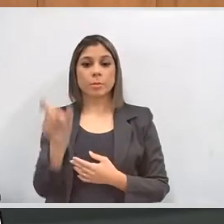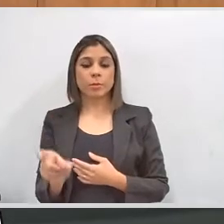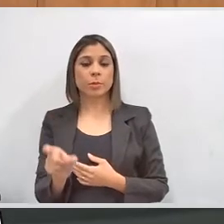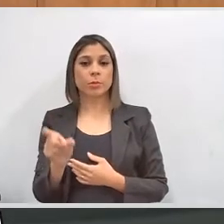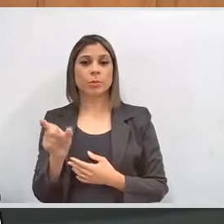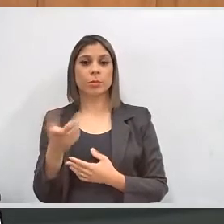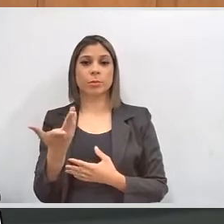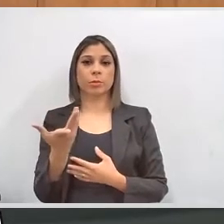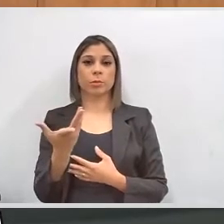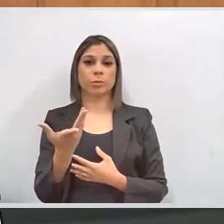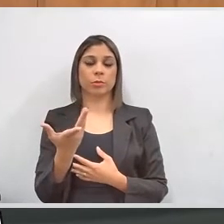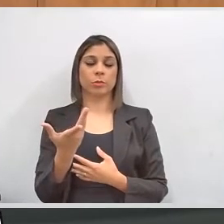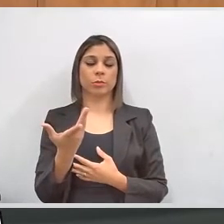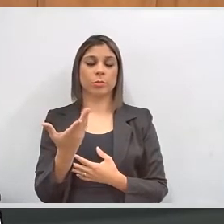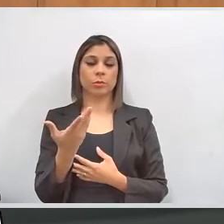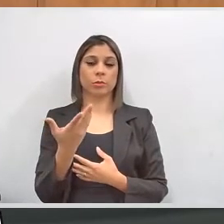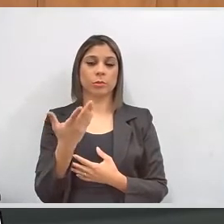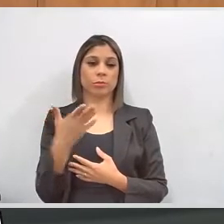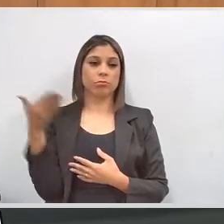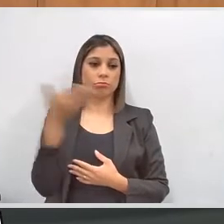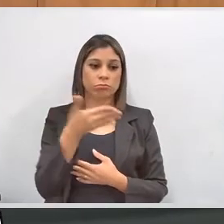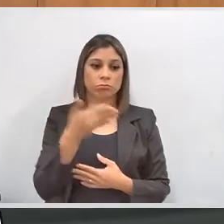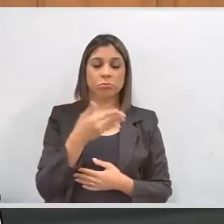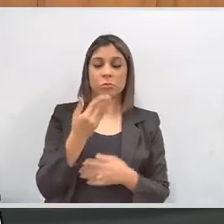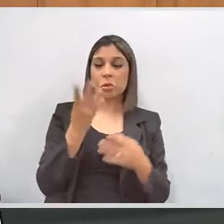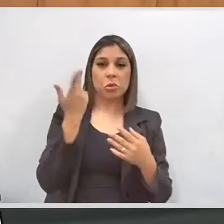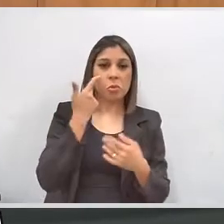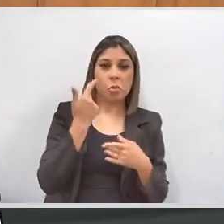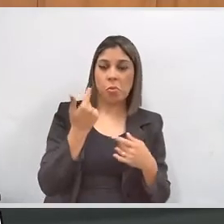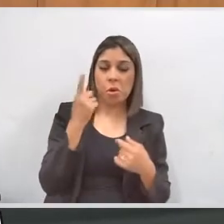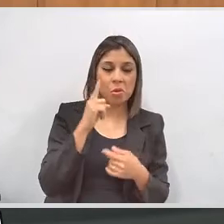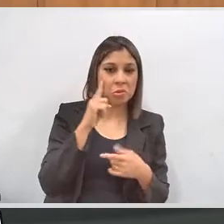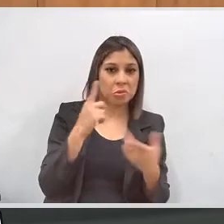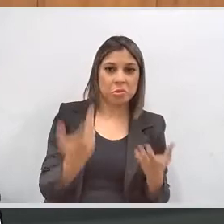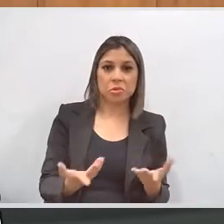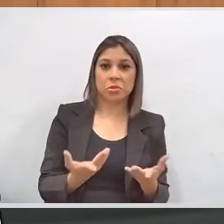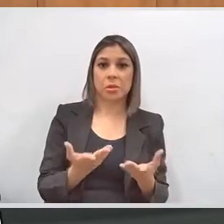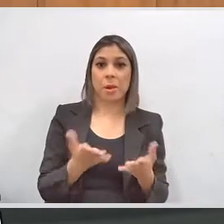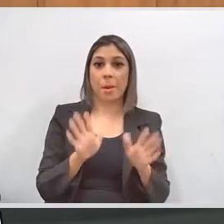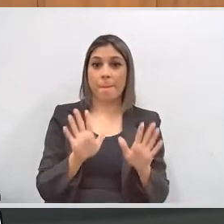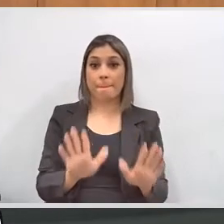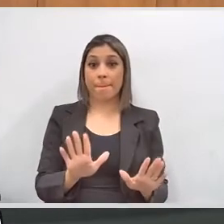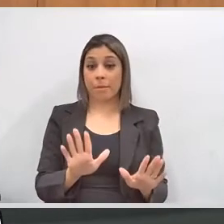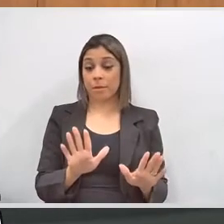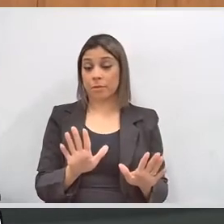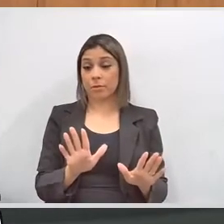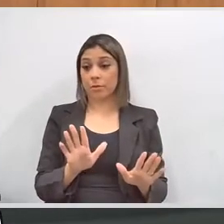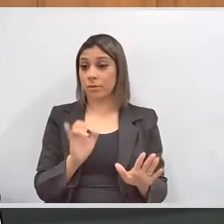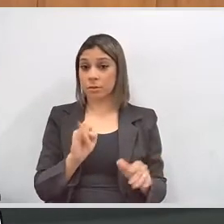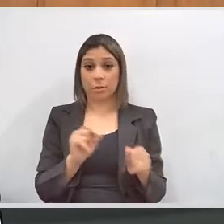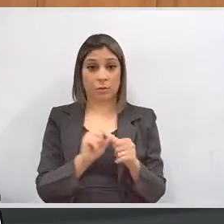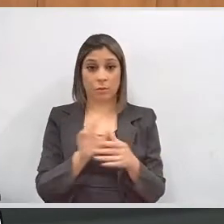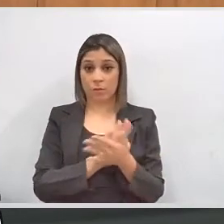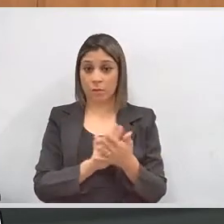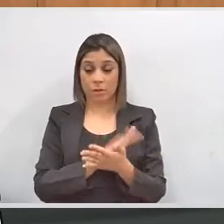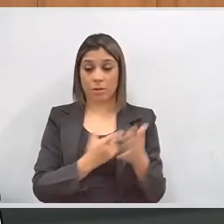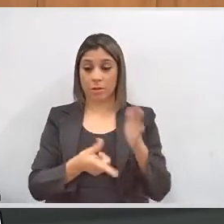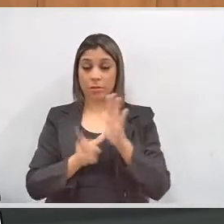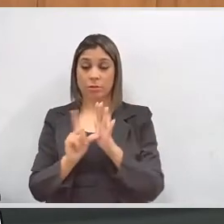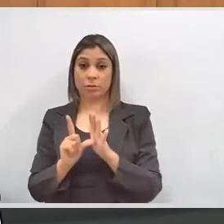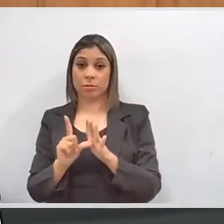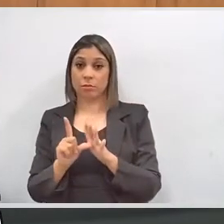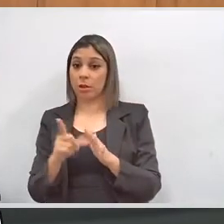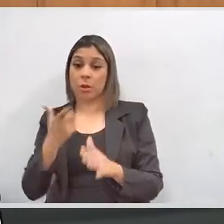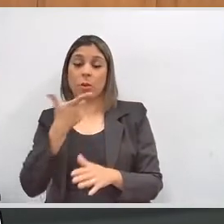cotidiano e, em consequência, o eleitor, não se faz possível a curto prazo, a